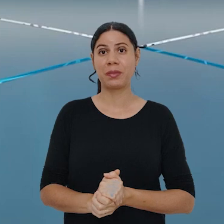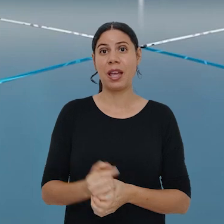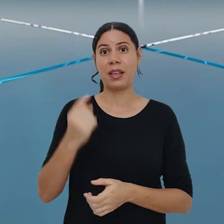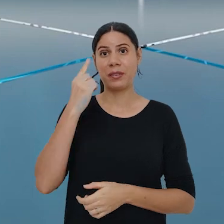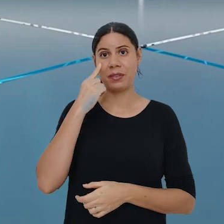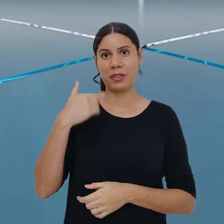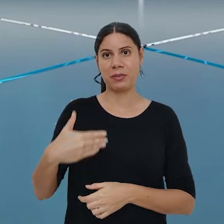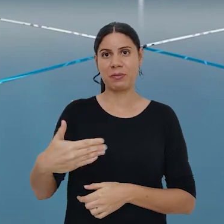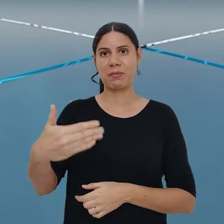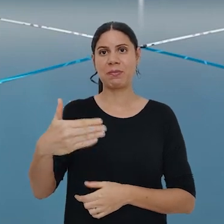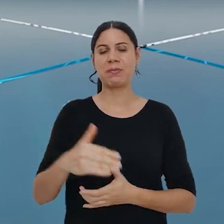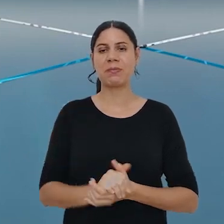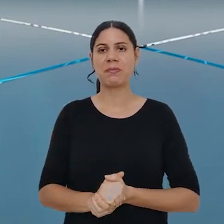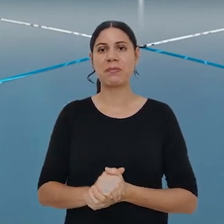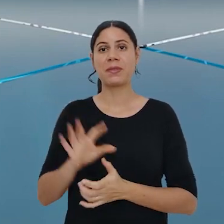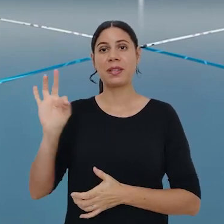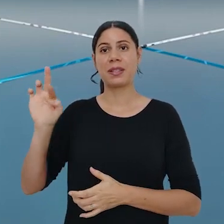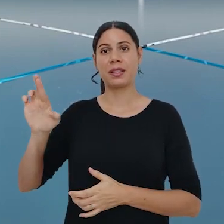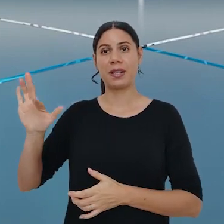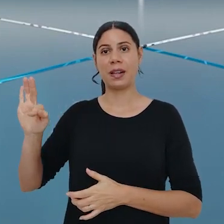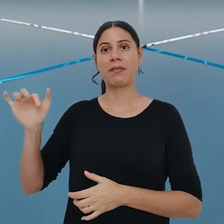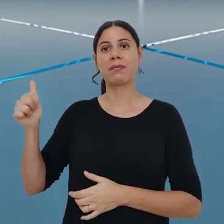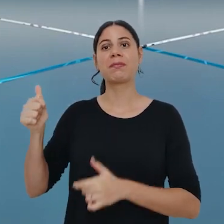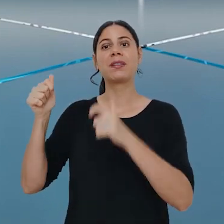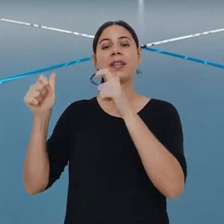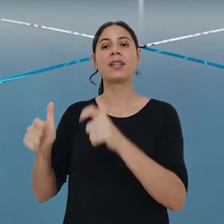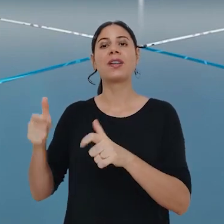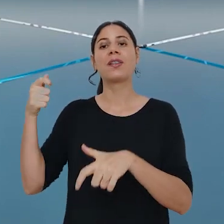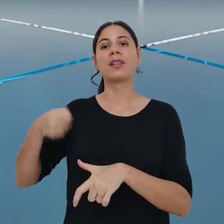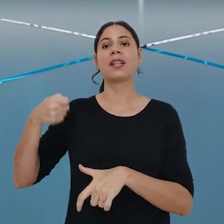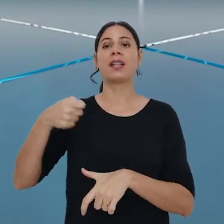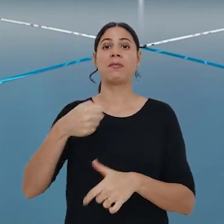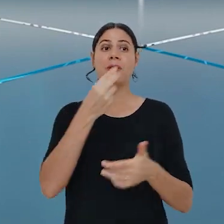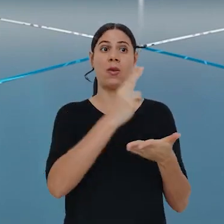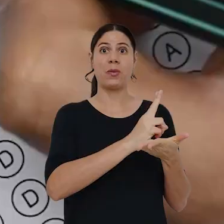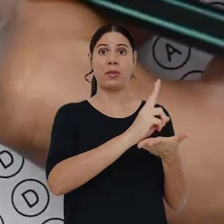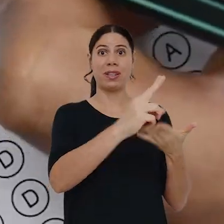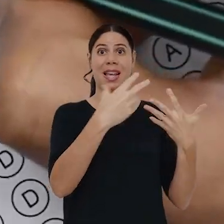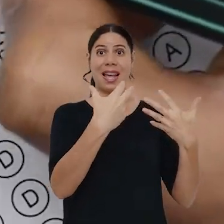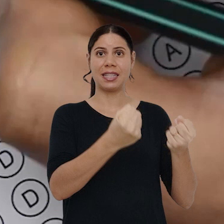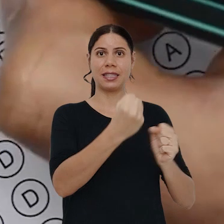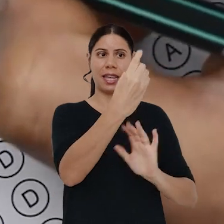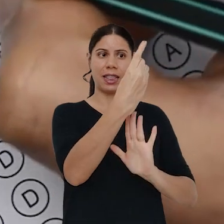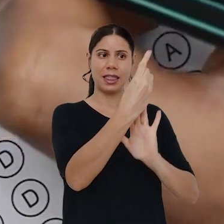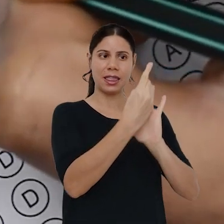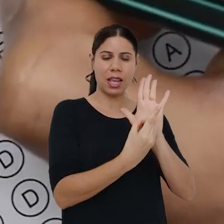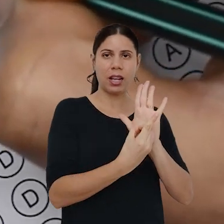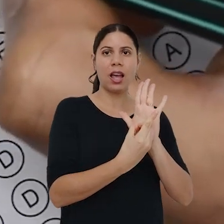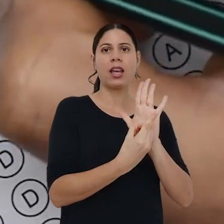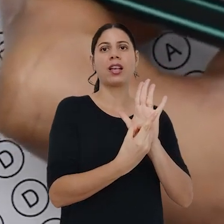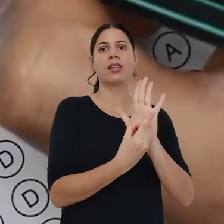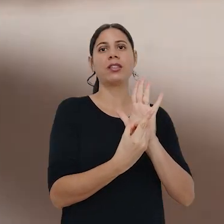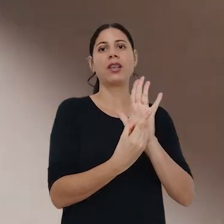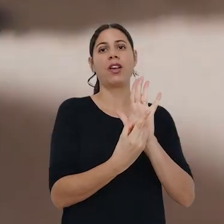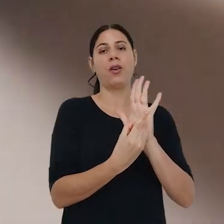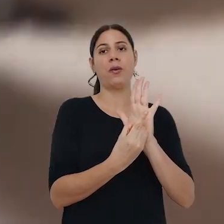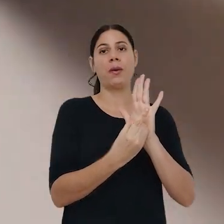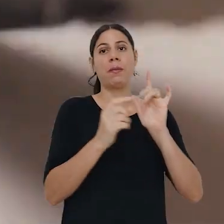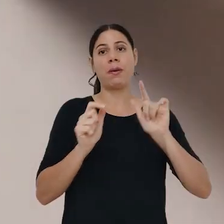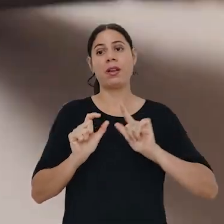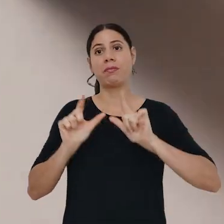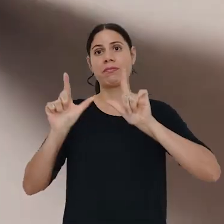Acompanhe comigo. TRF da Primeira Região determina que a Universidade aceite declaração para comprovar